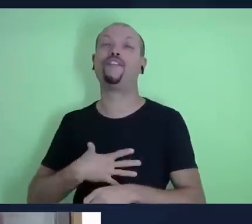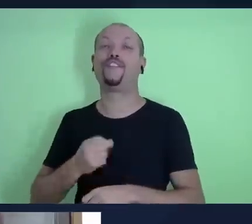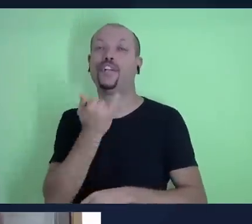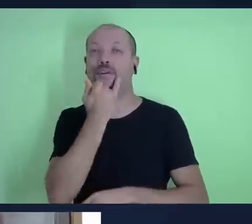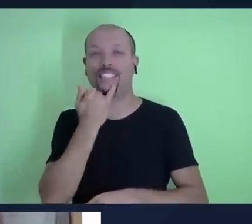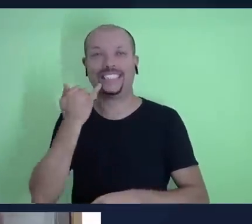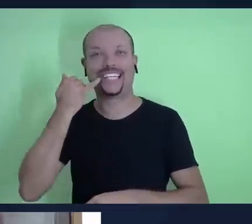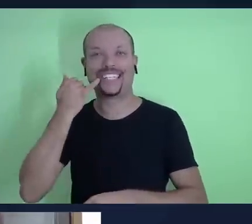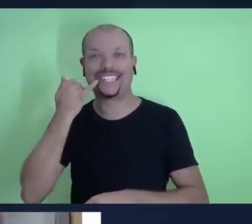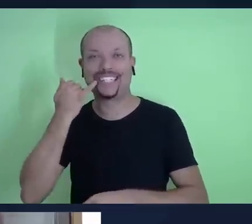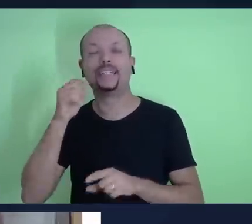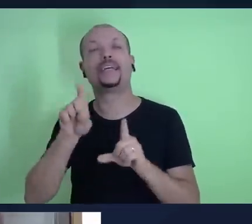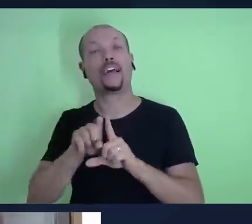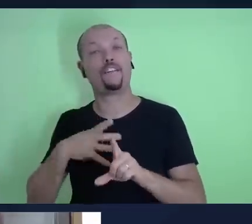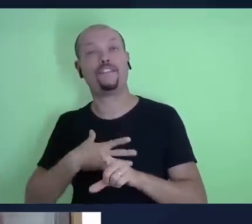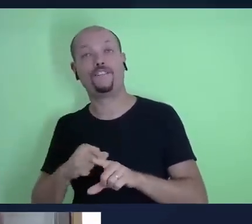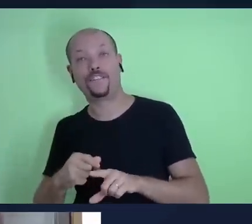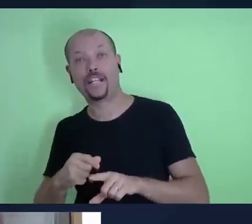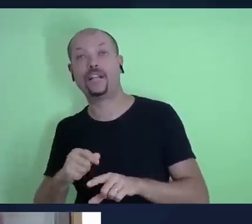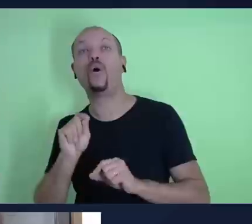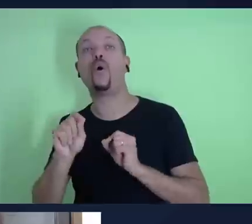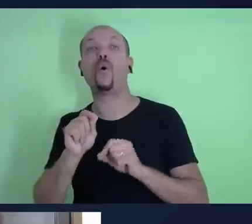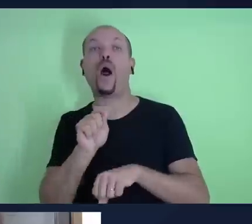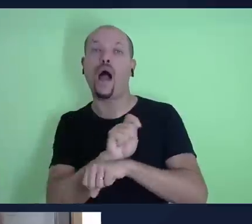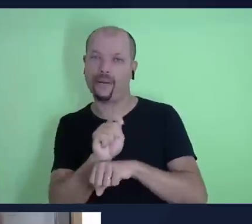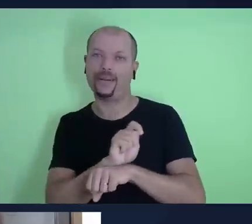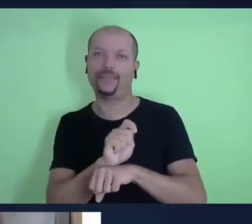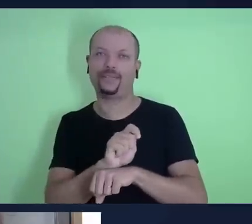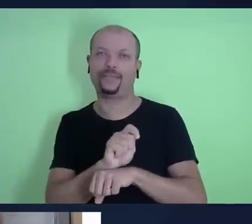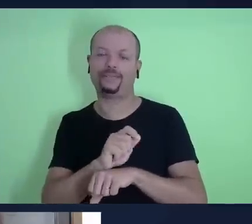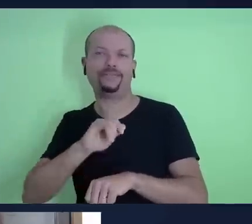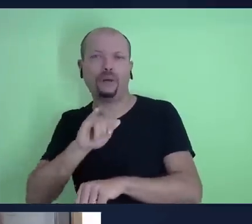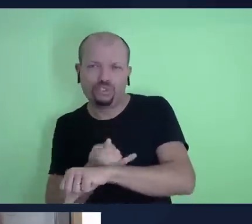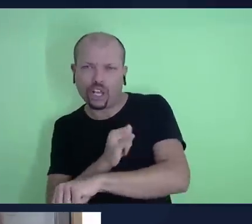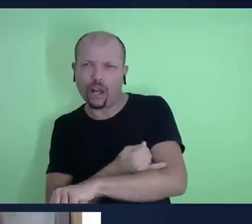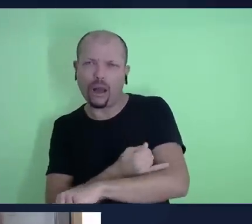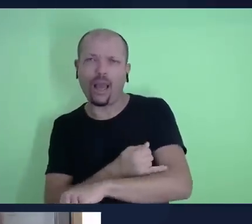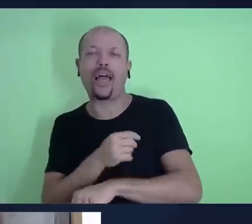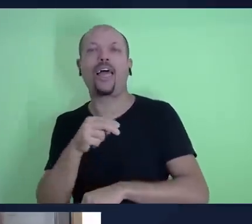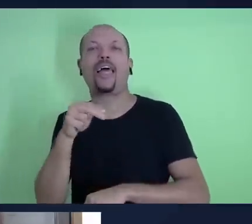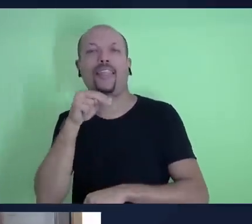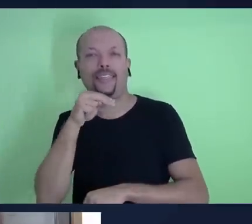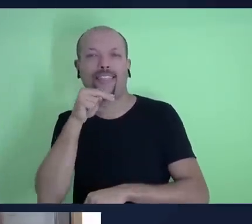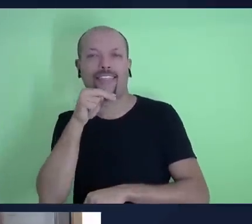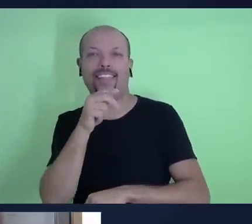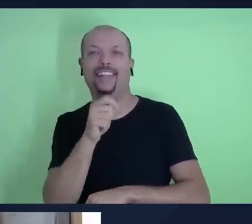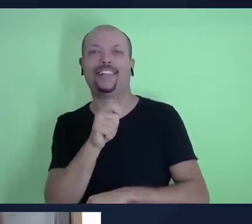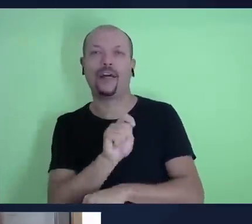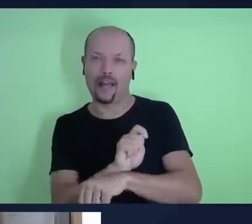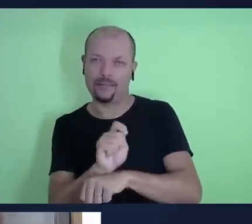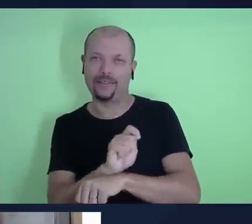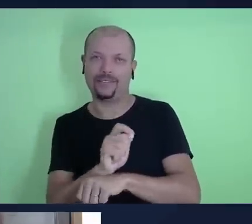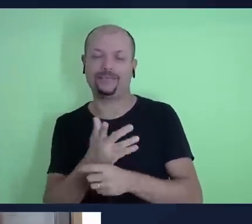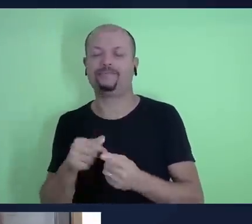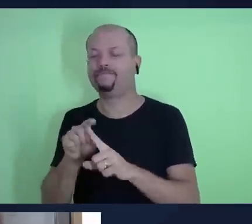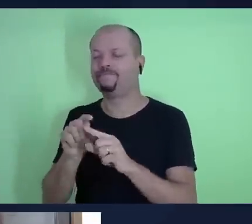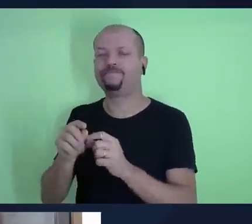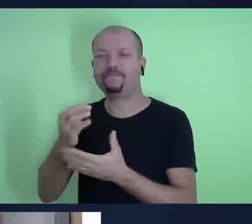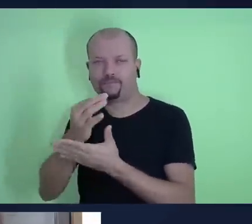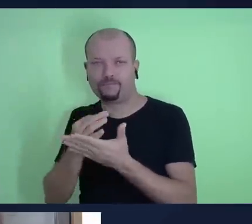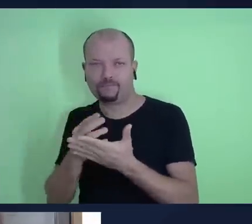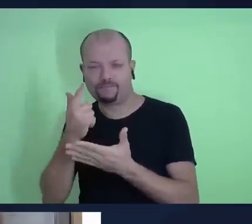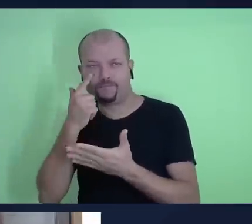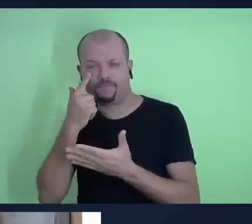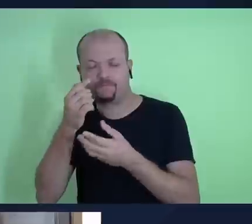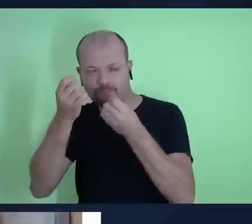que era filho de Abraão. Portanto, Jacó era neto de Abraão. E é bem aquele trecho da história de Jacó em que